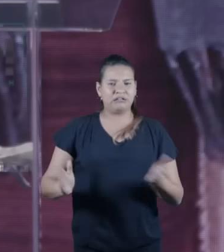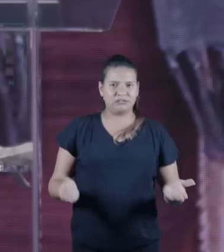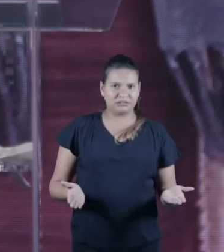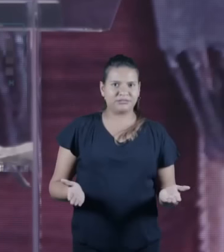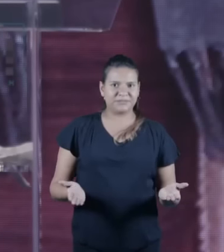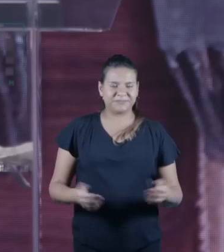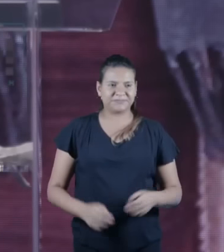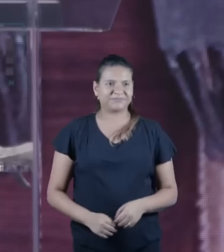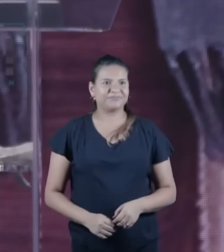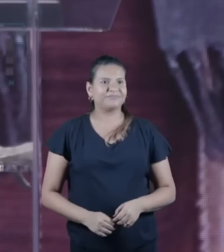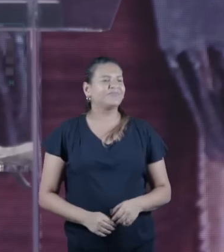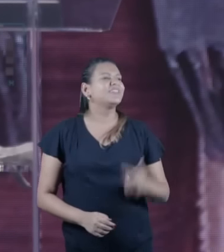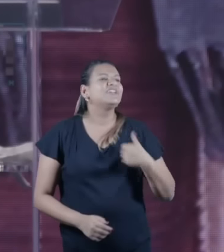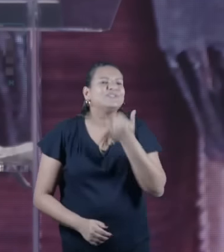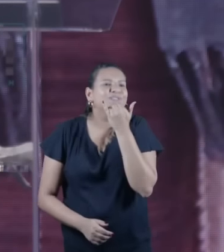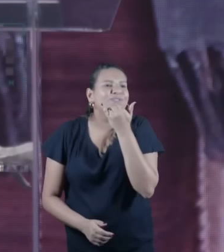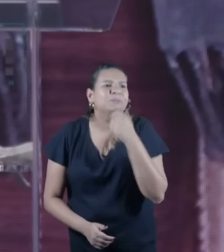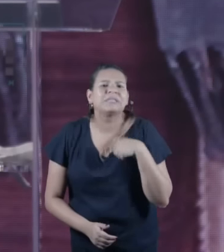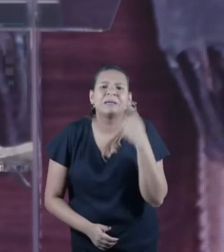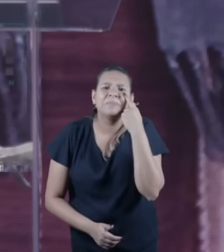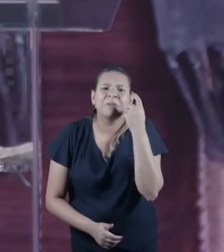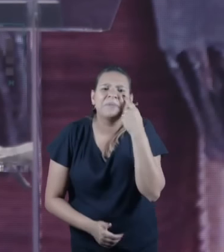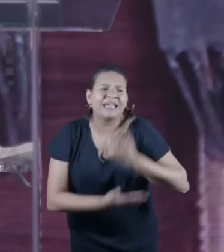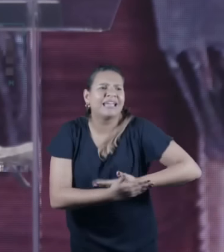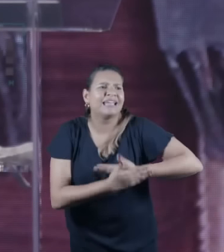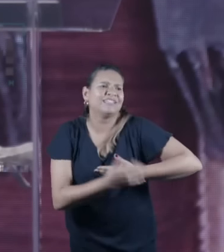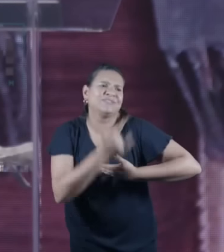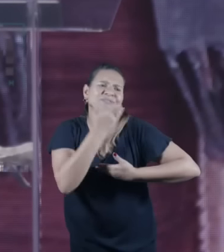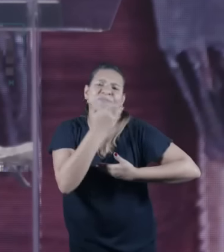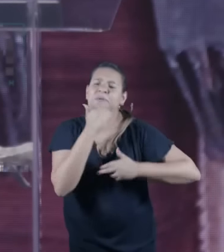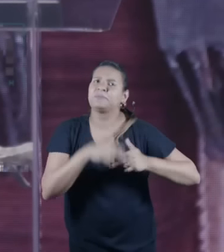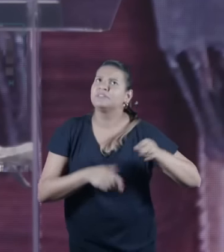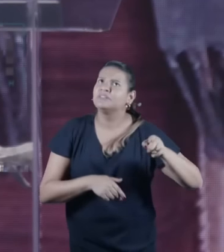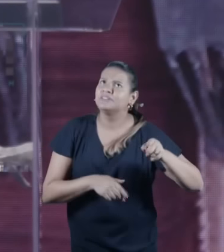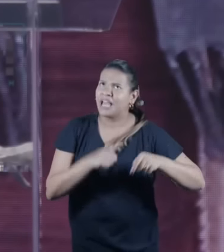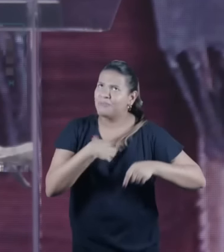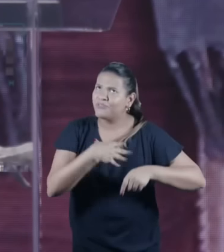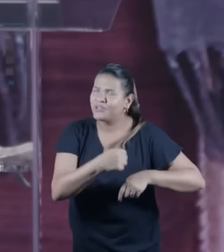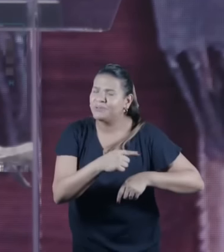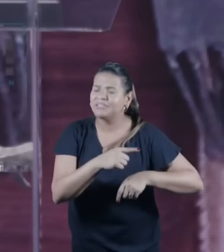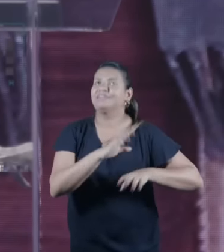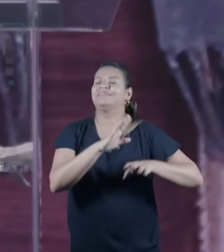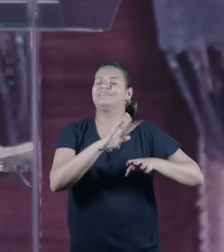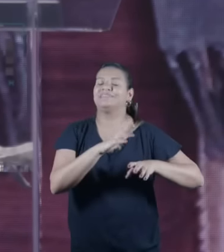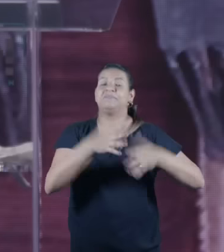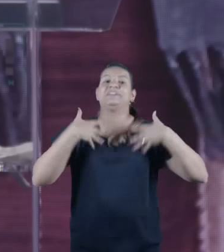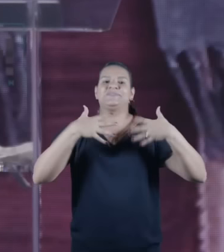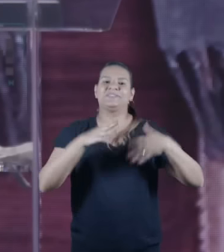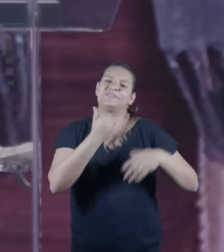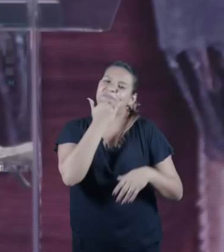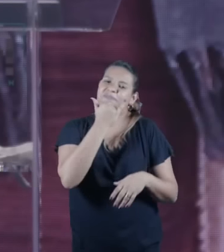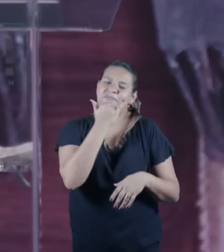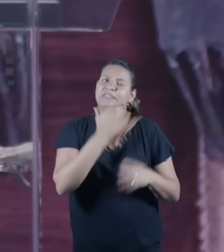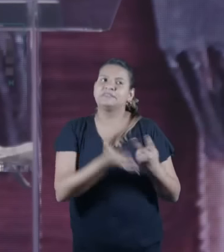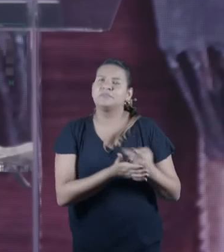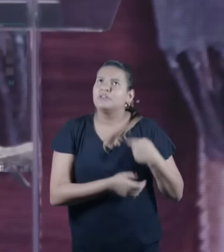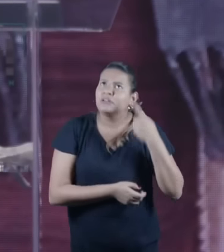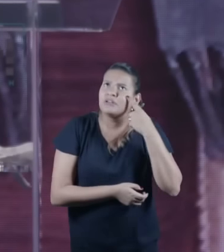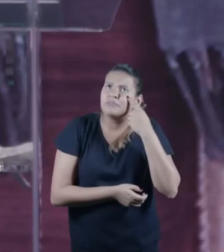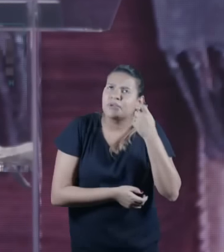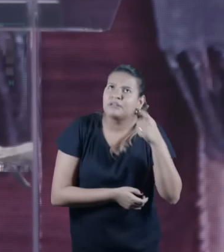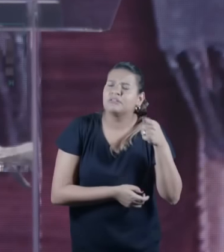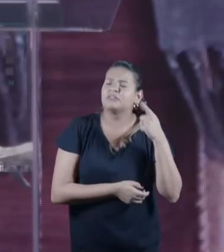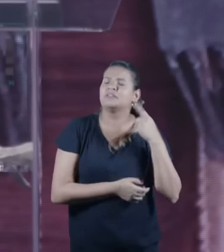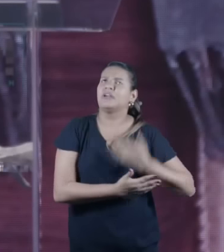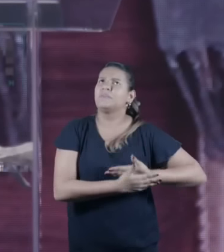eu estou ouvindo um bebê no fundo só fico pensando no Yair desculpa então quando a gente pensa no